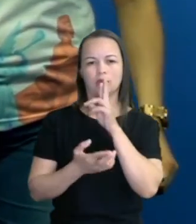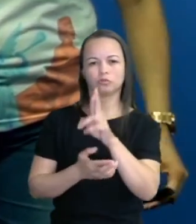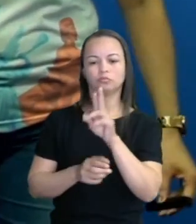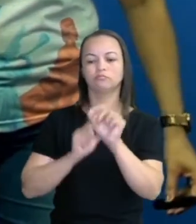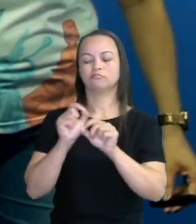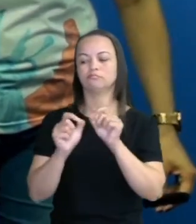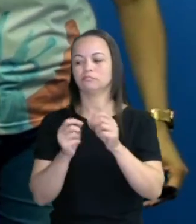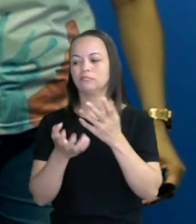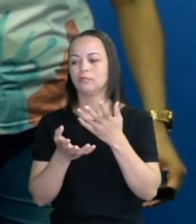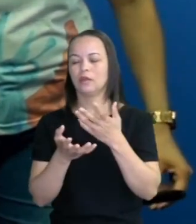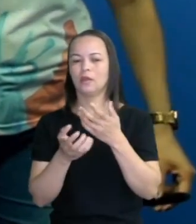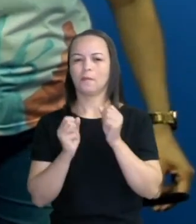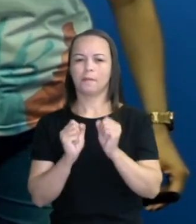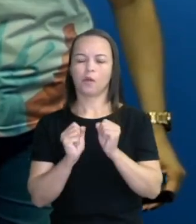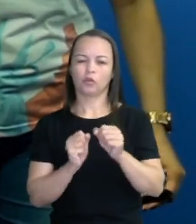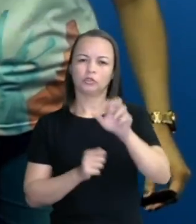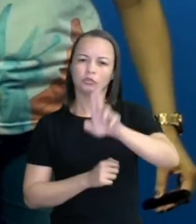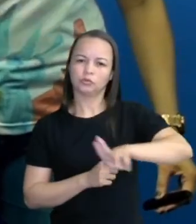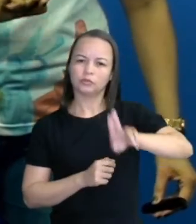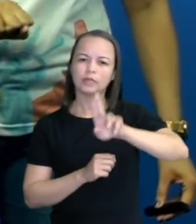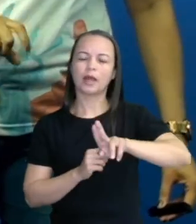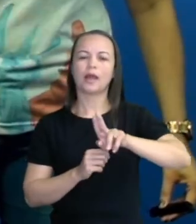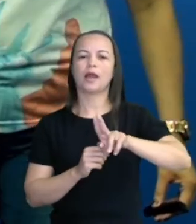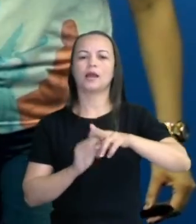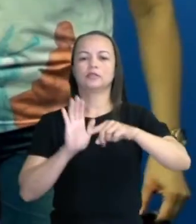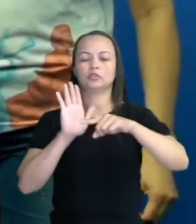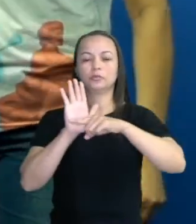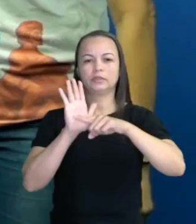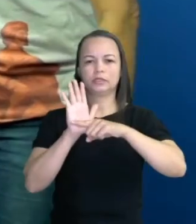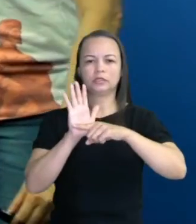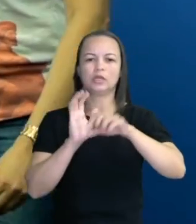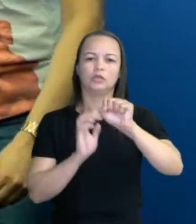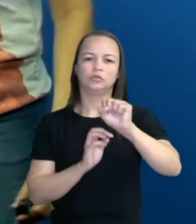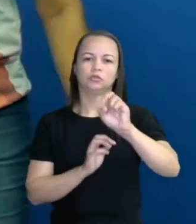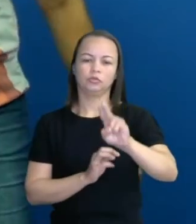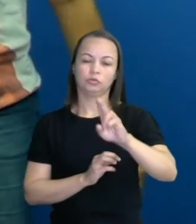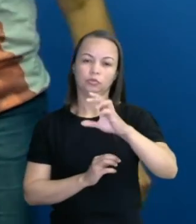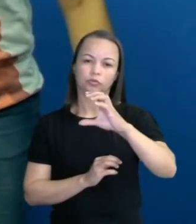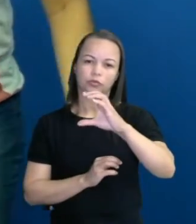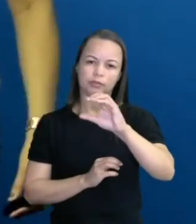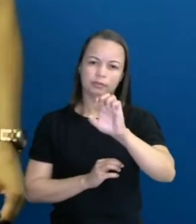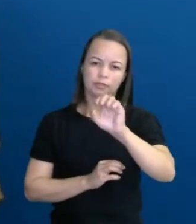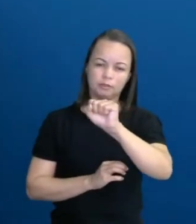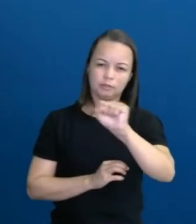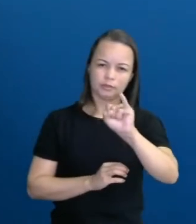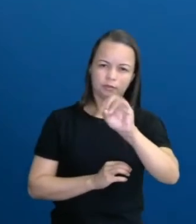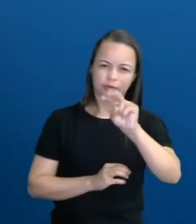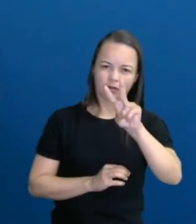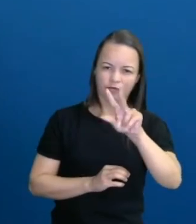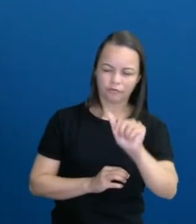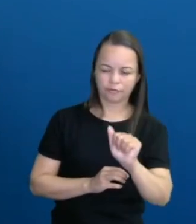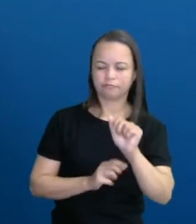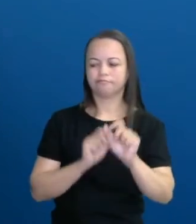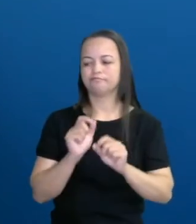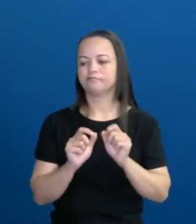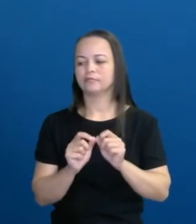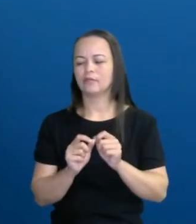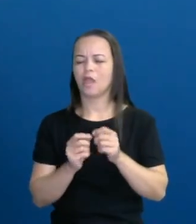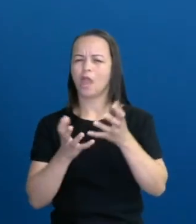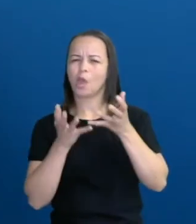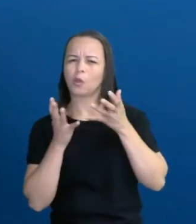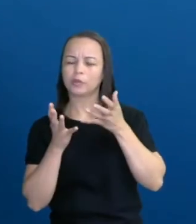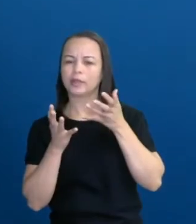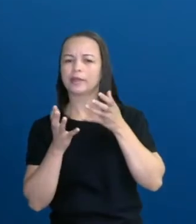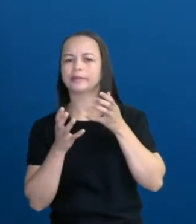gente pode utilizar a subtração sucessiva. Por que a subtração sucessiva? Veja só. Eu quero aqui